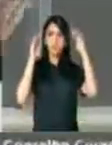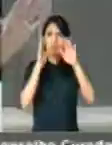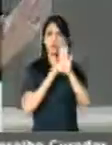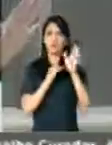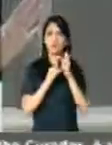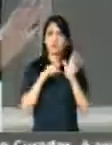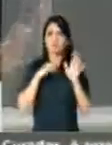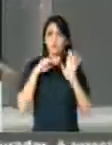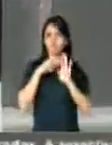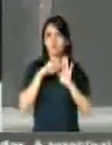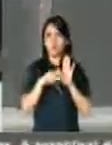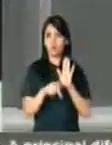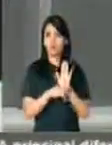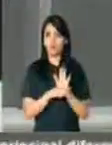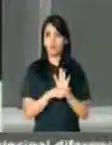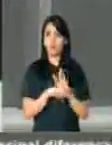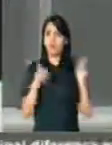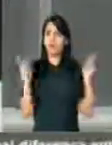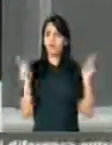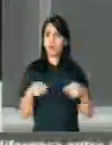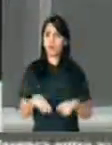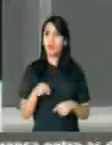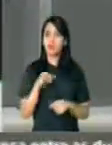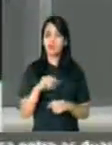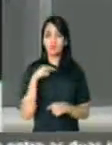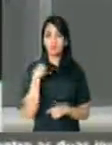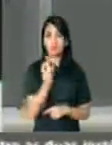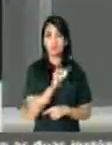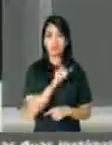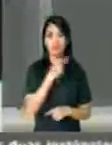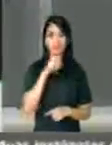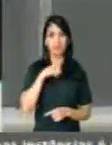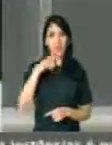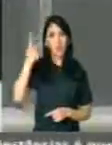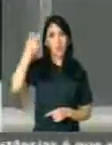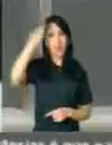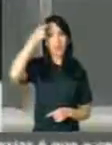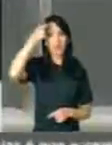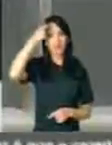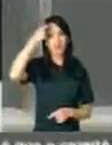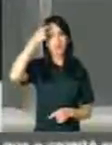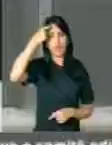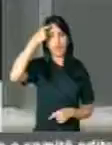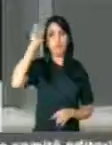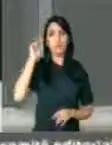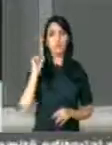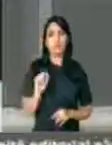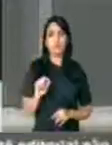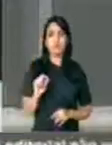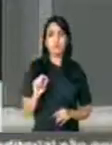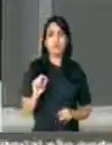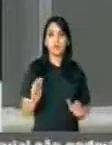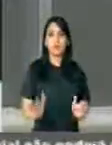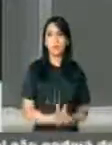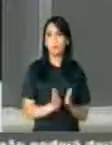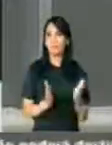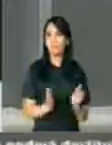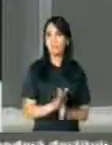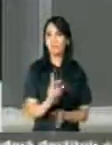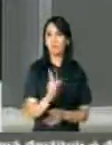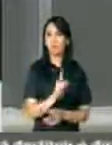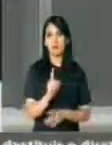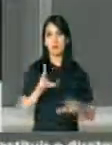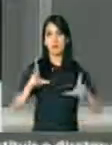Poderá sim, se nós tivermos a consciência de que pobre não merece